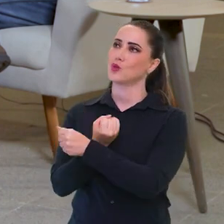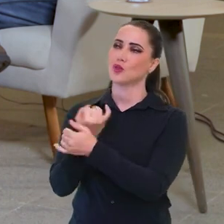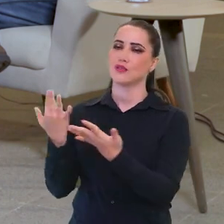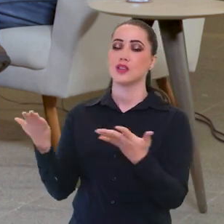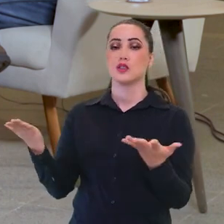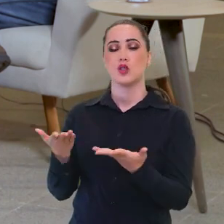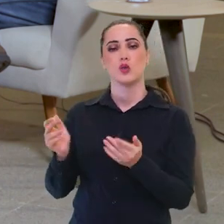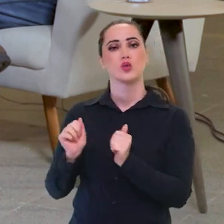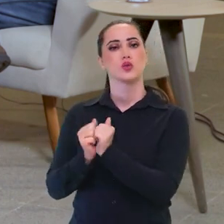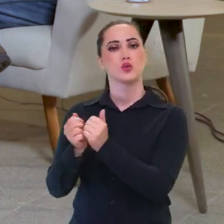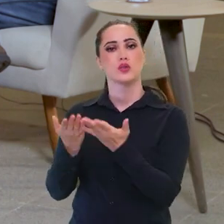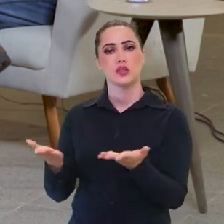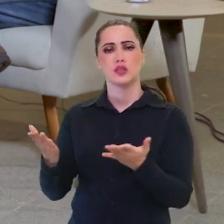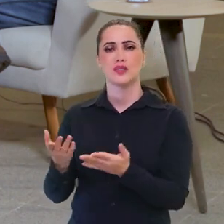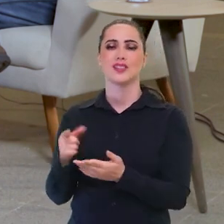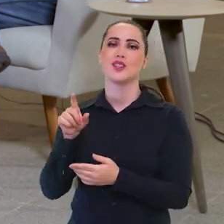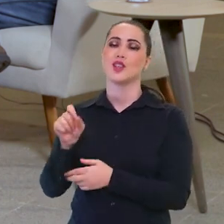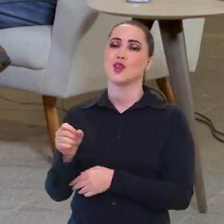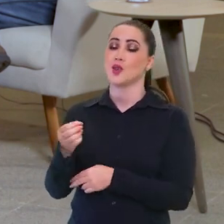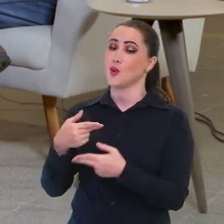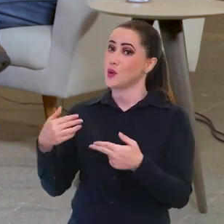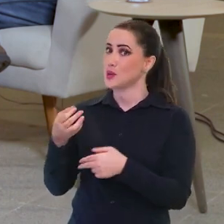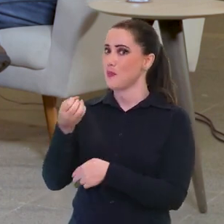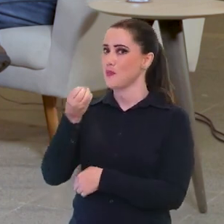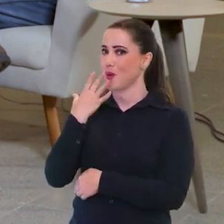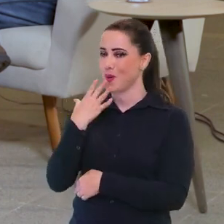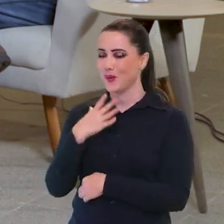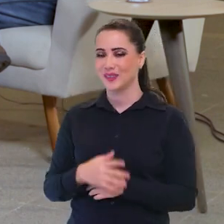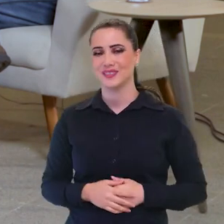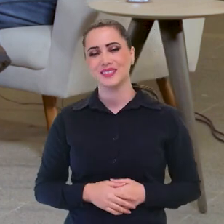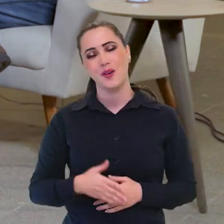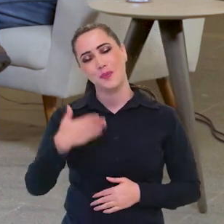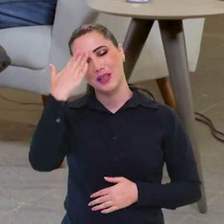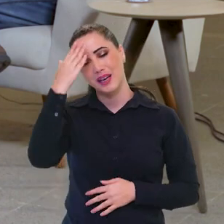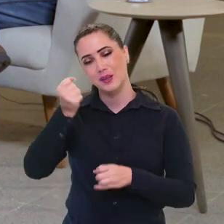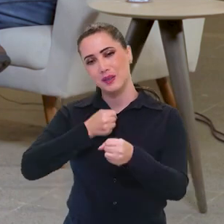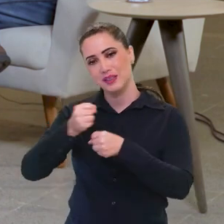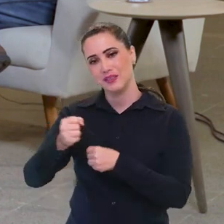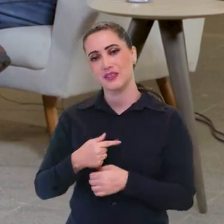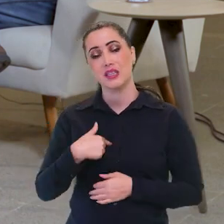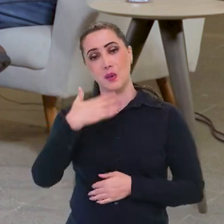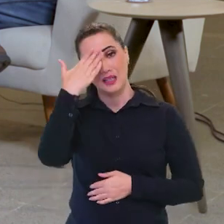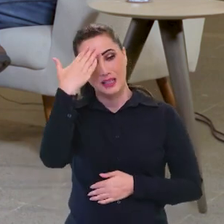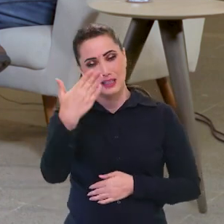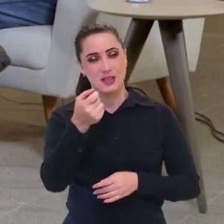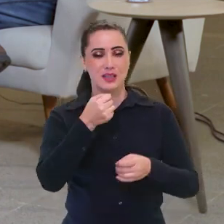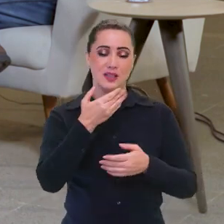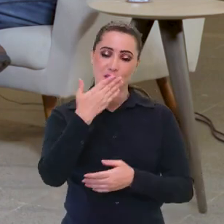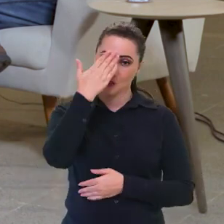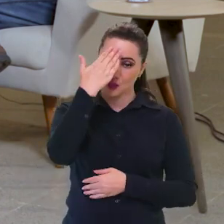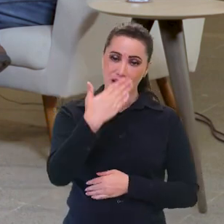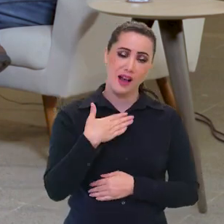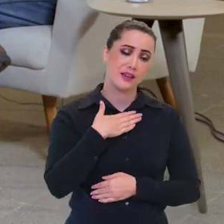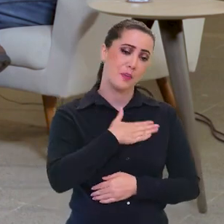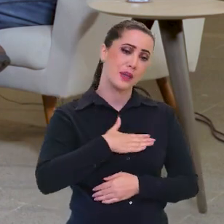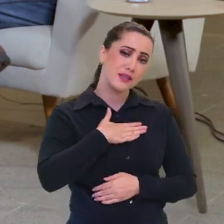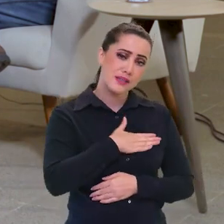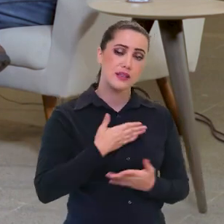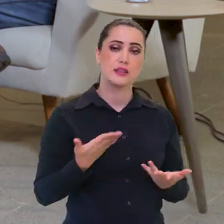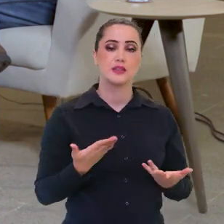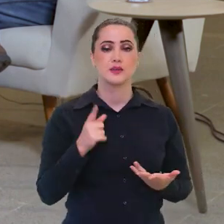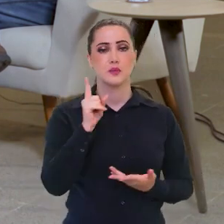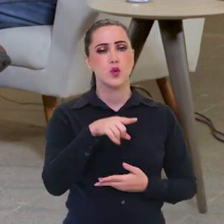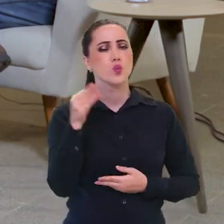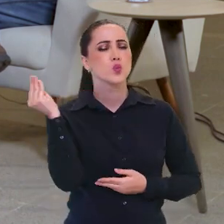premiadíssima, e aqui com a gente, que coisa boa, né? Obrigada pela entrevista, pelos esclarecimentos. Muito obrigado, Obrigada também, foi um